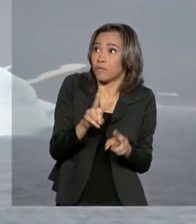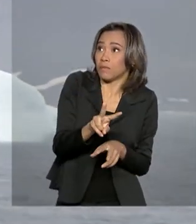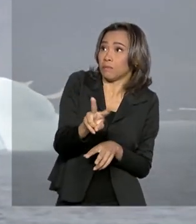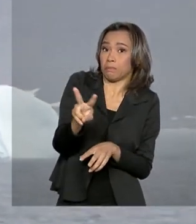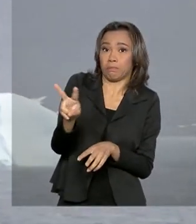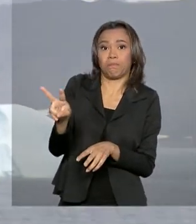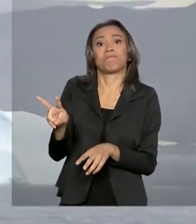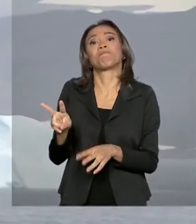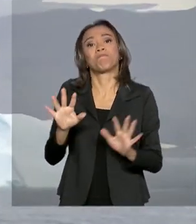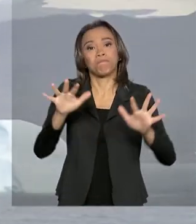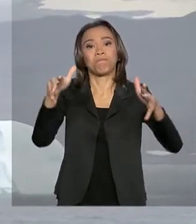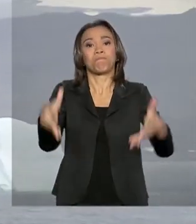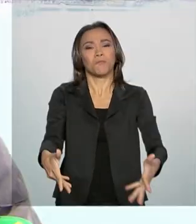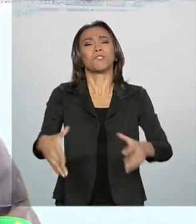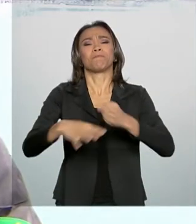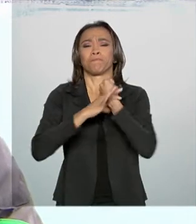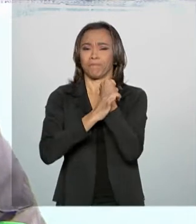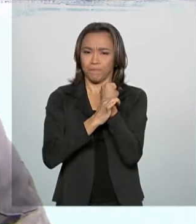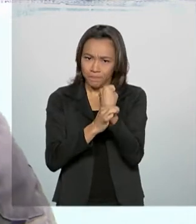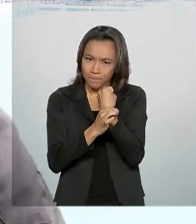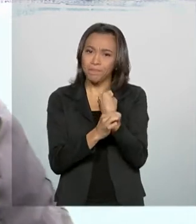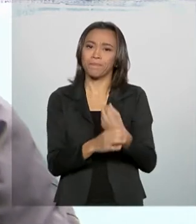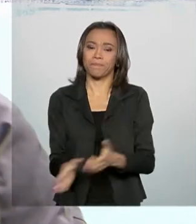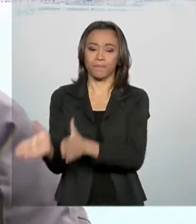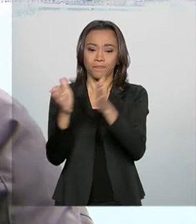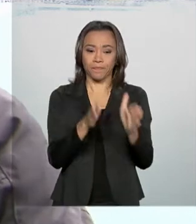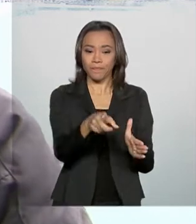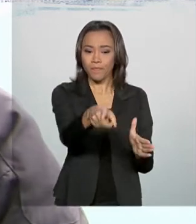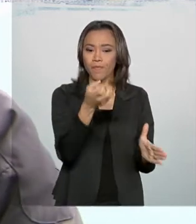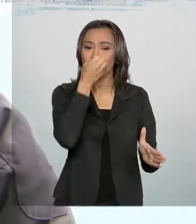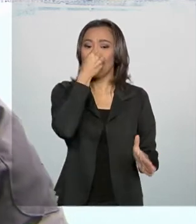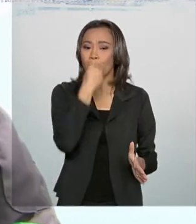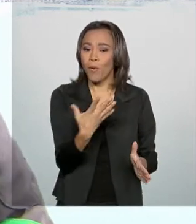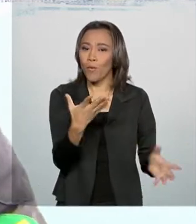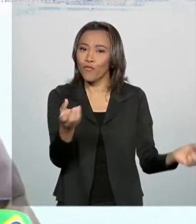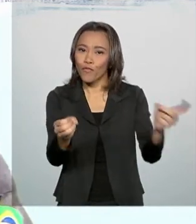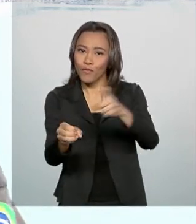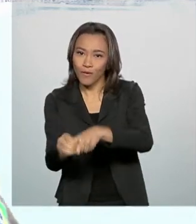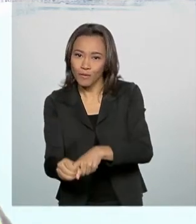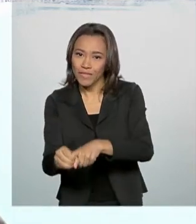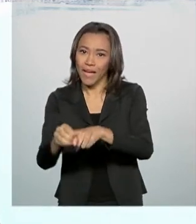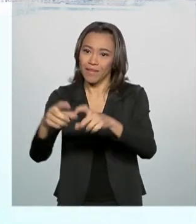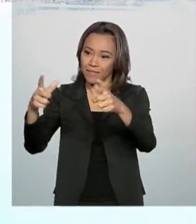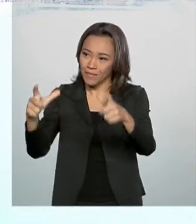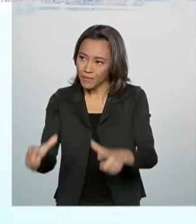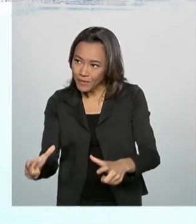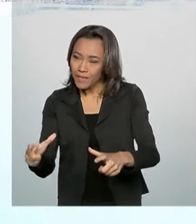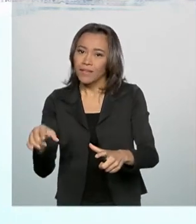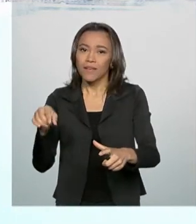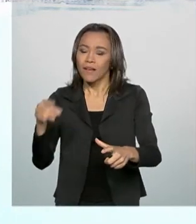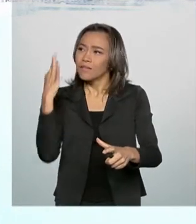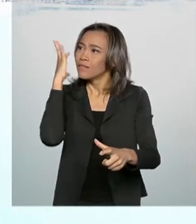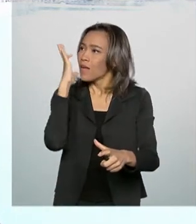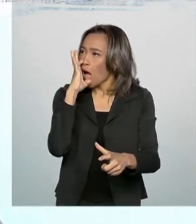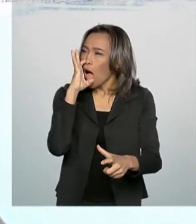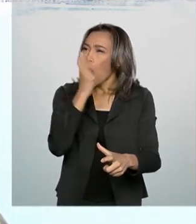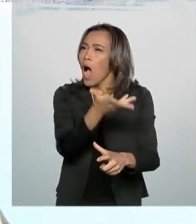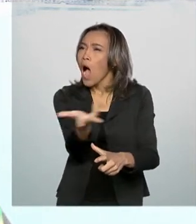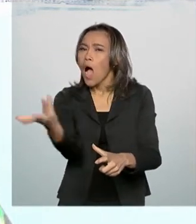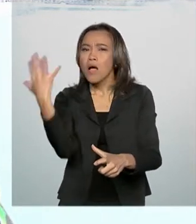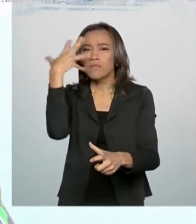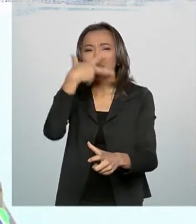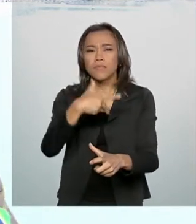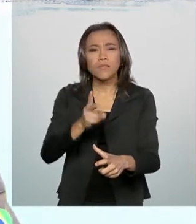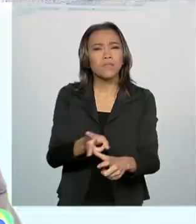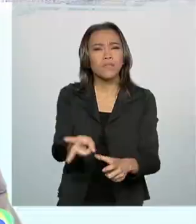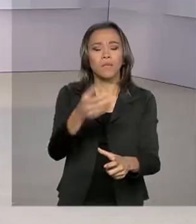Mas chegamos em segurança. É sempre muito bom a gente voltar para o continente Antártico e encarar novamente essa beleza que sempre nos impressiona